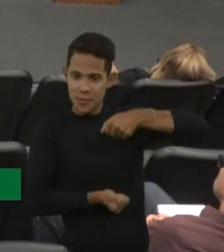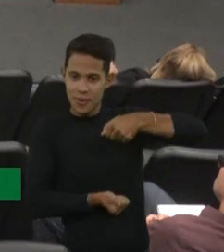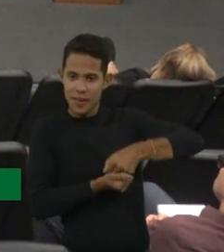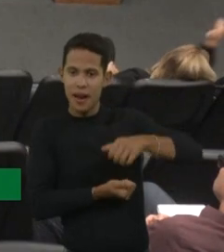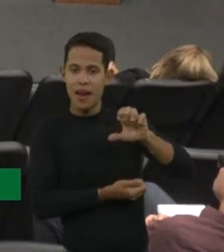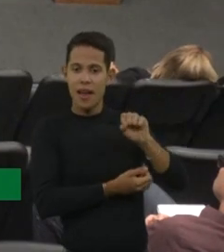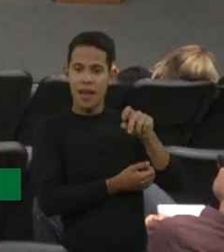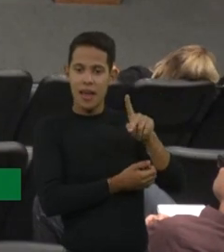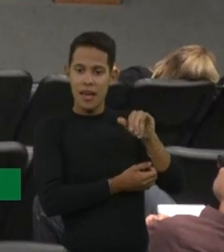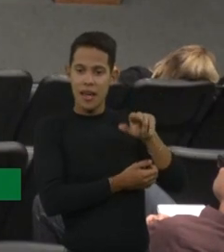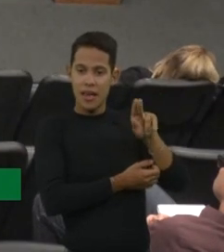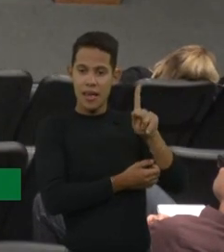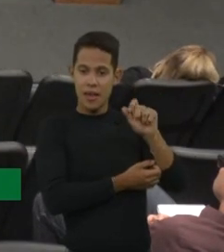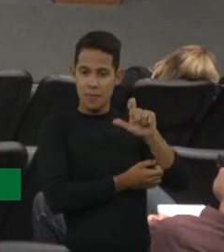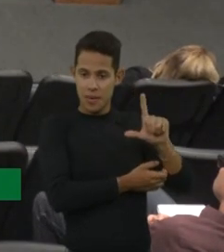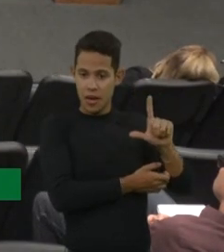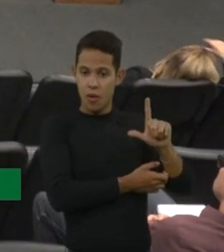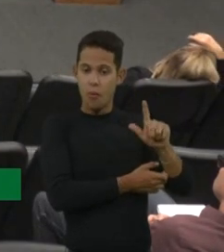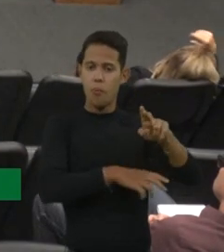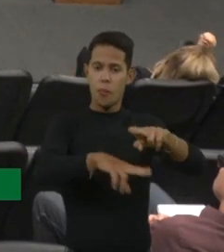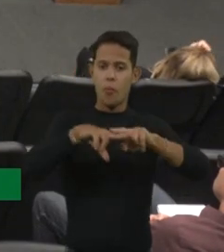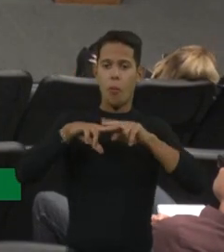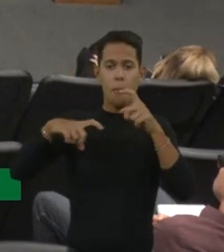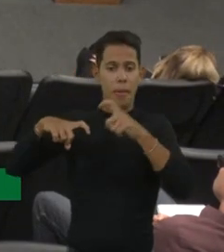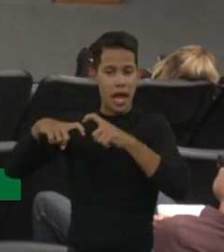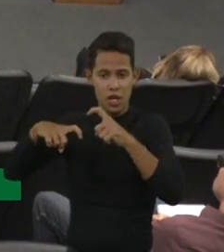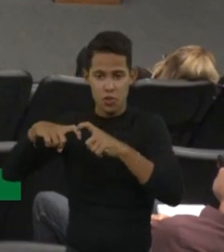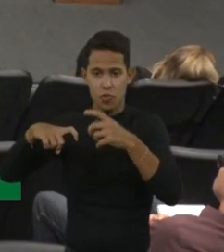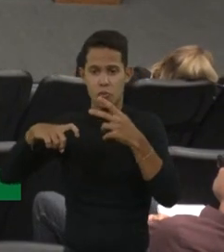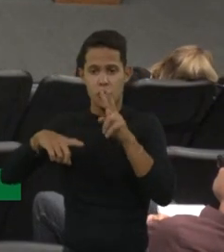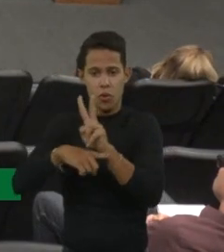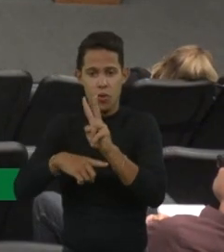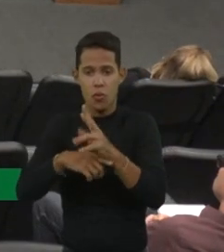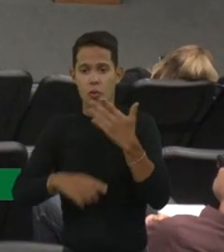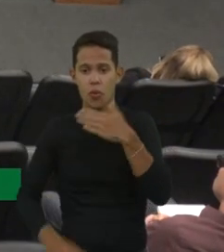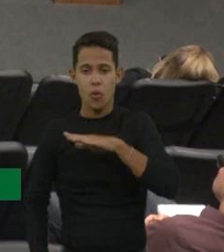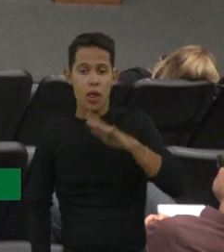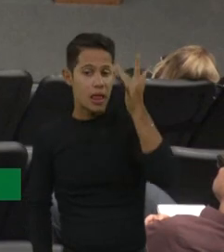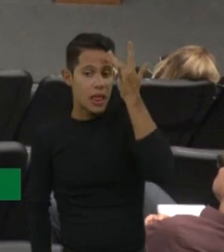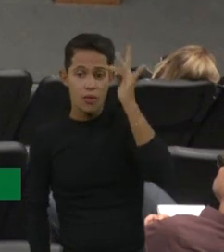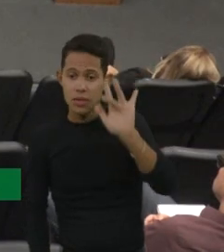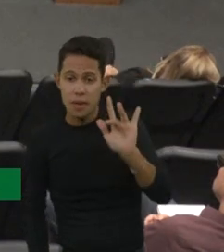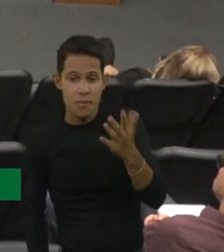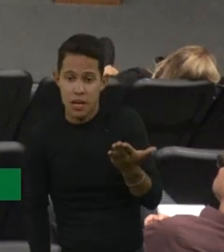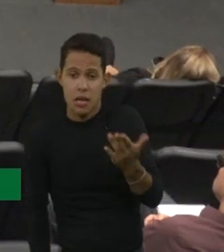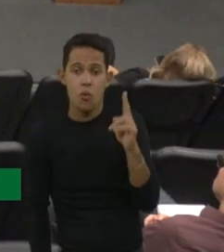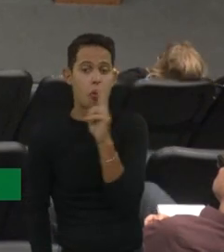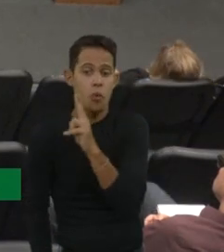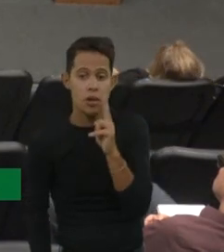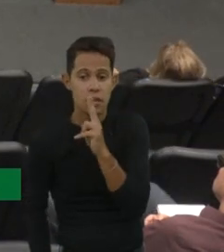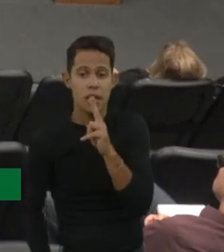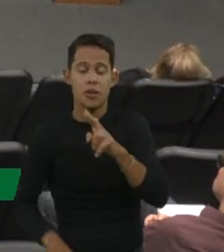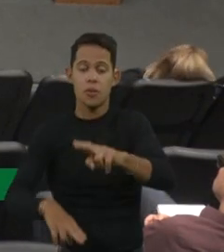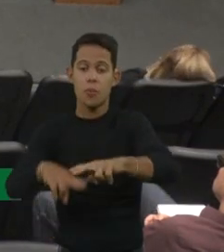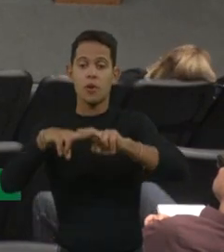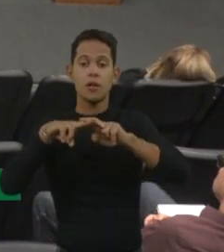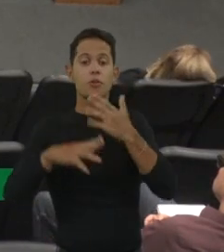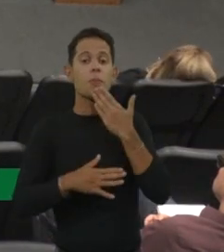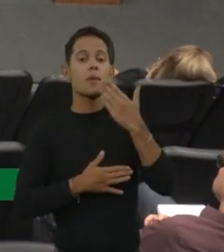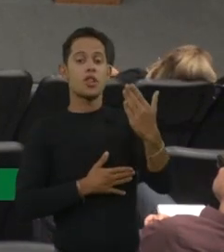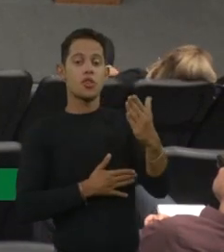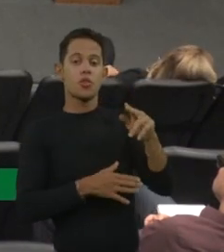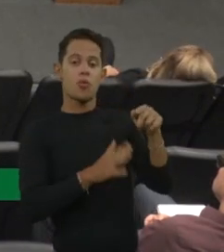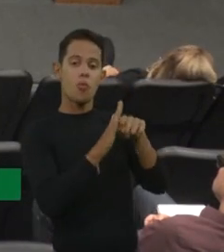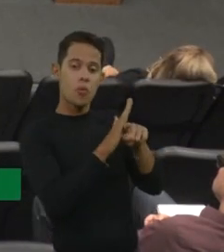Ele não tinha essa ideia da urgência, então, ele pediu uma eletroneuromiografia e a mãe ficou aguardando, então, a gente